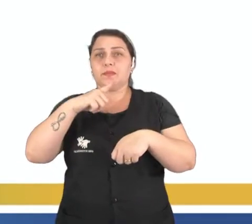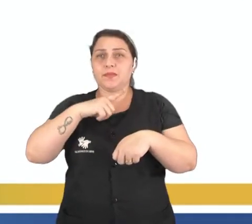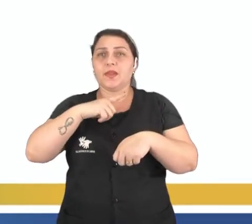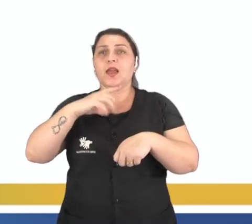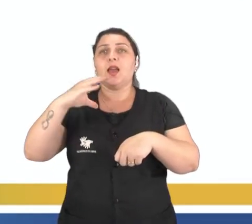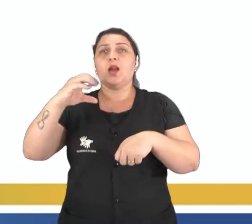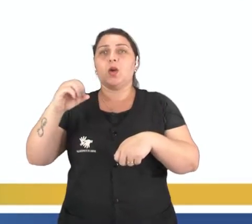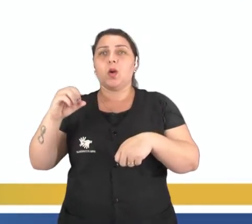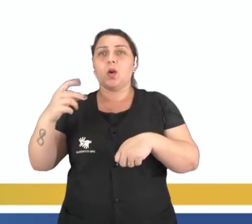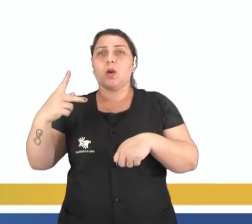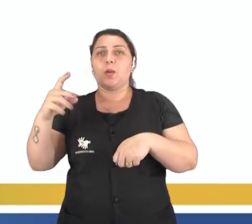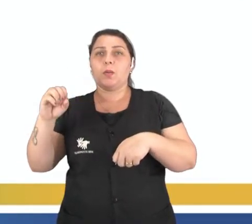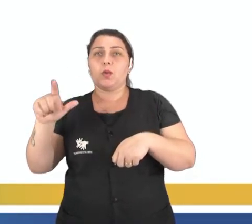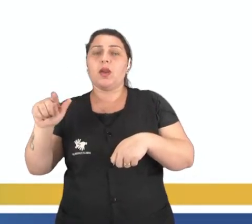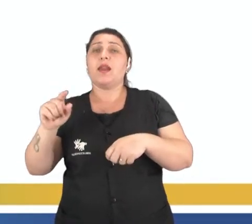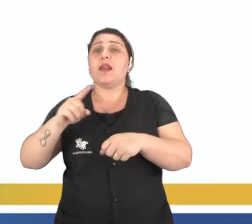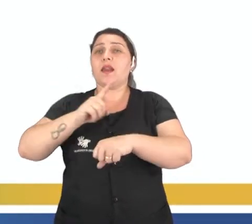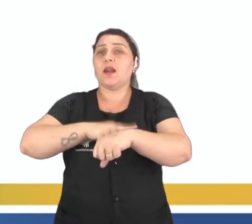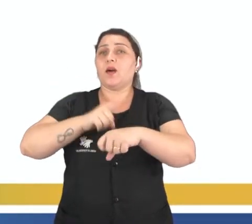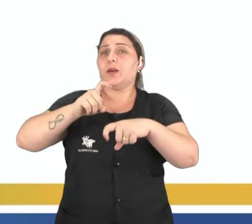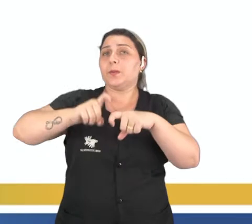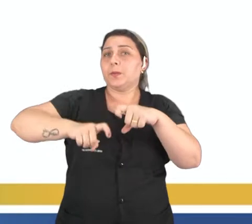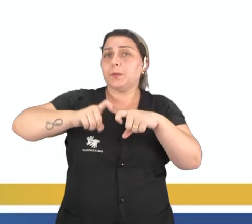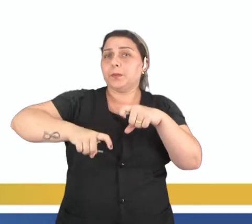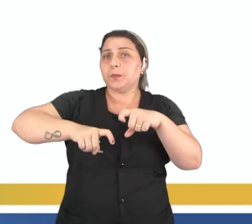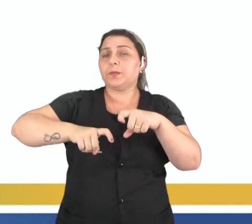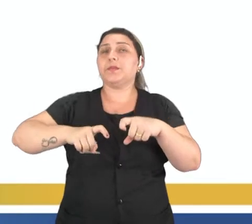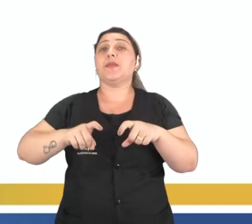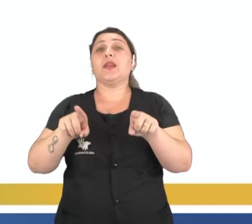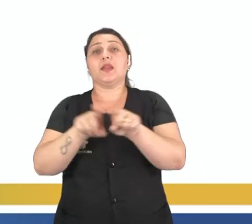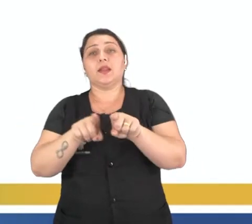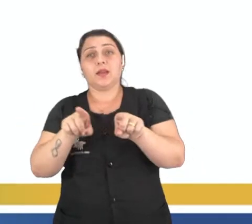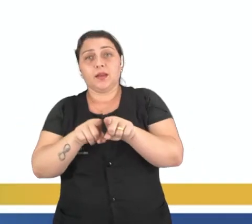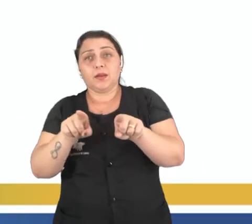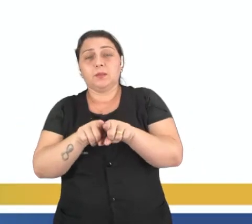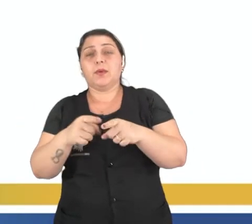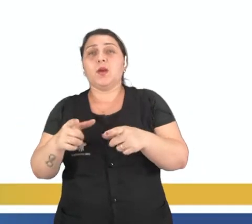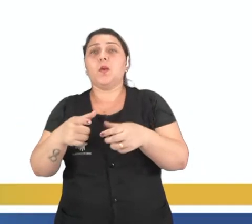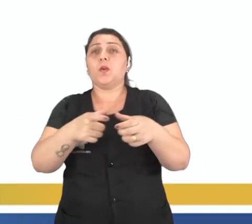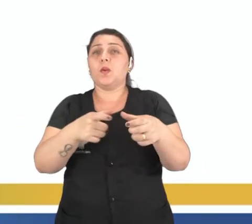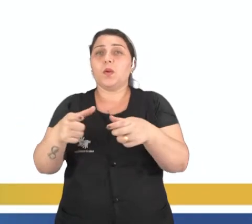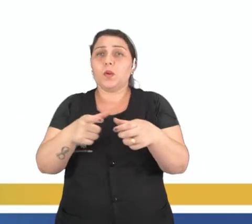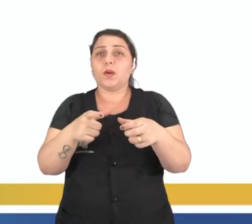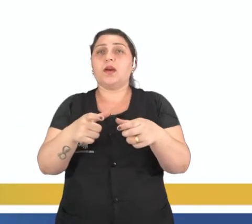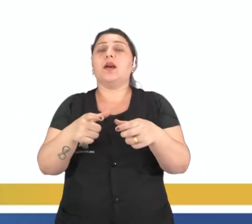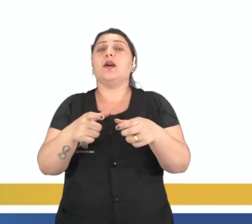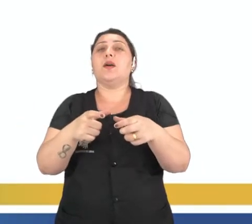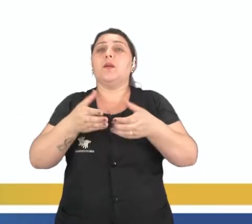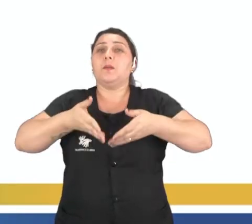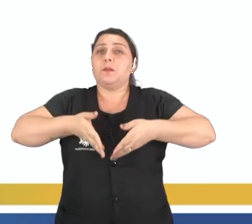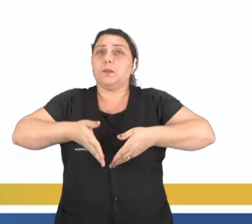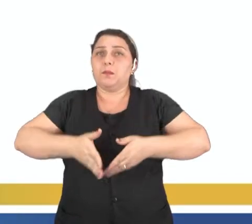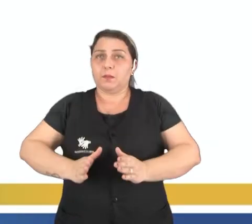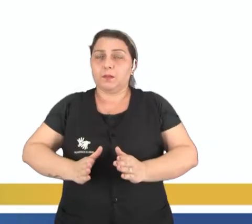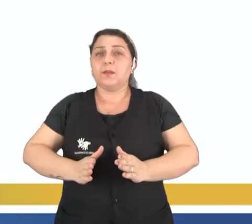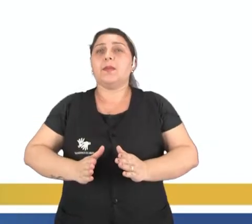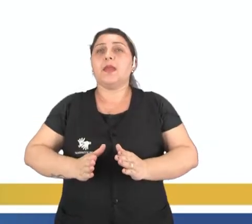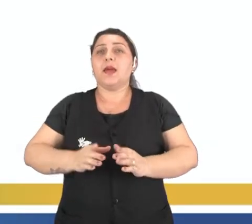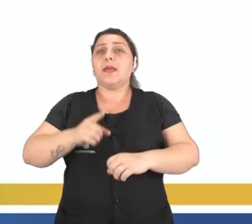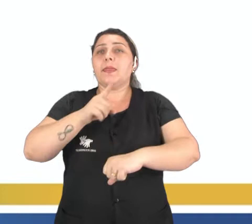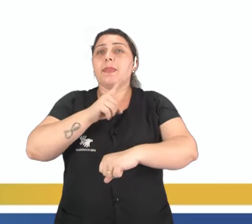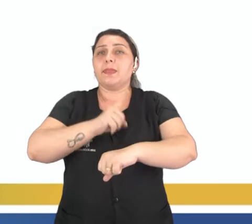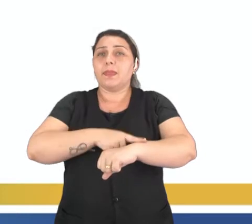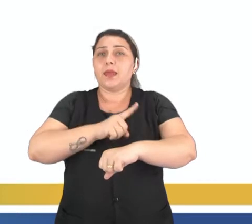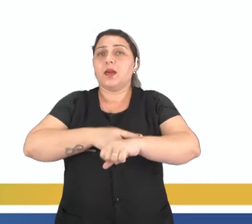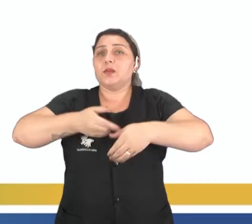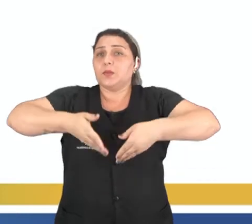a cópula durante a relação sexual. Também vai ser o local por onde sai o bebê na hora